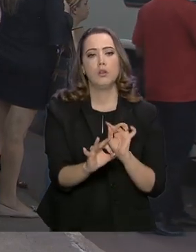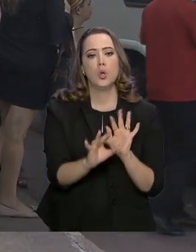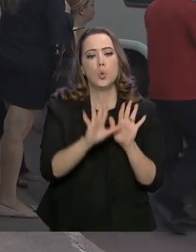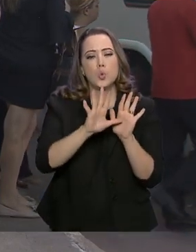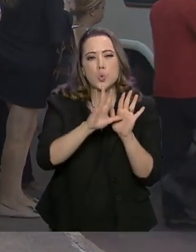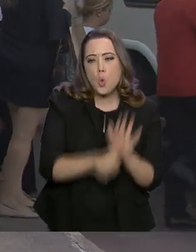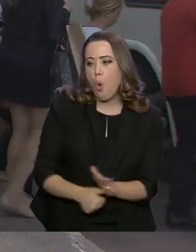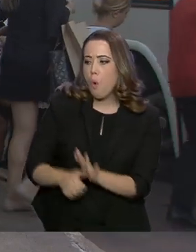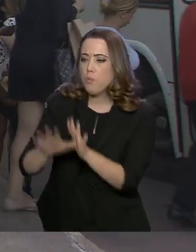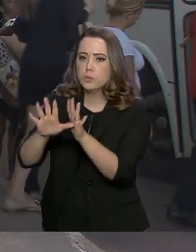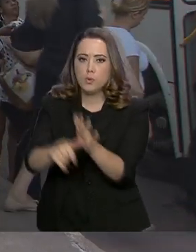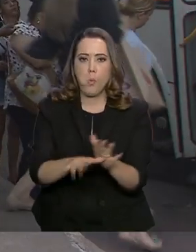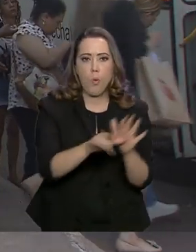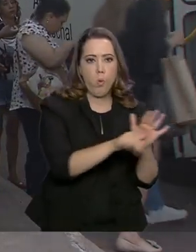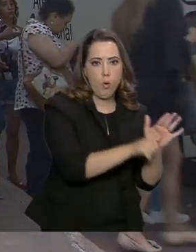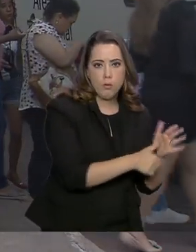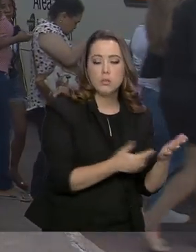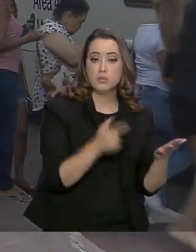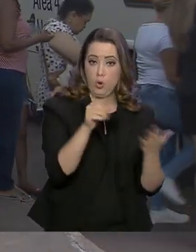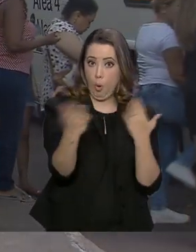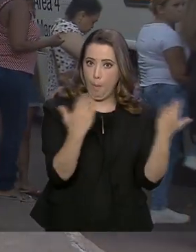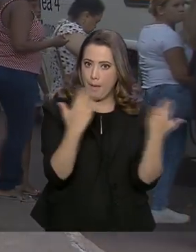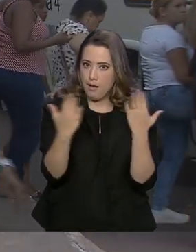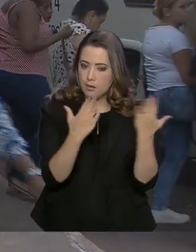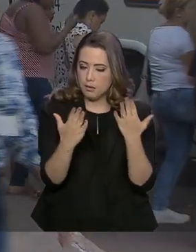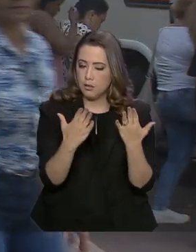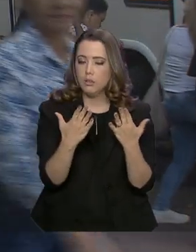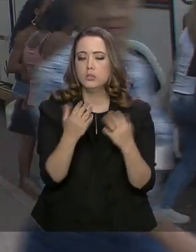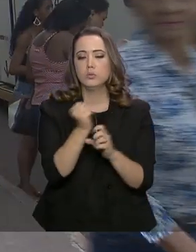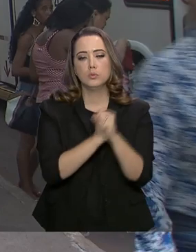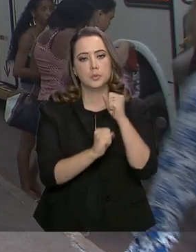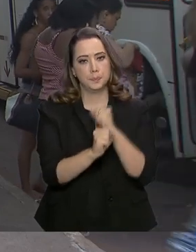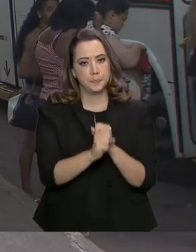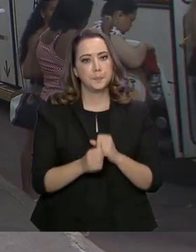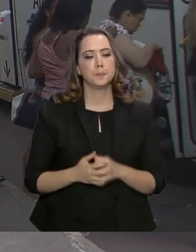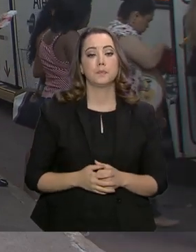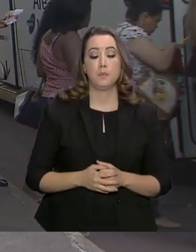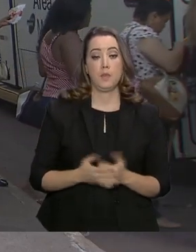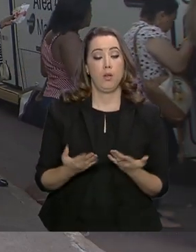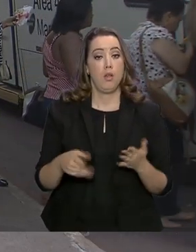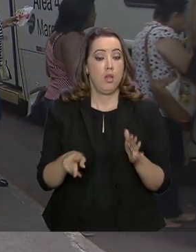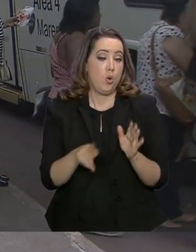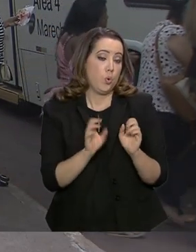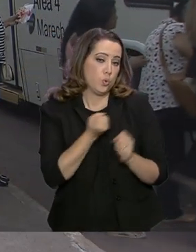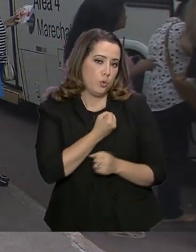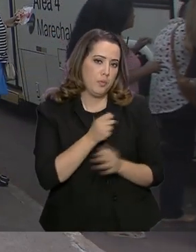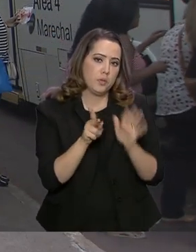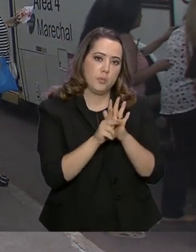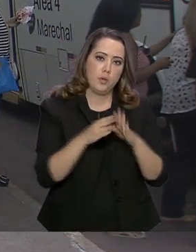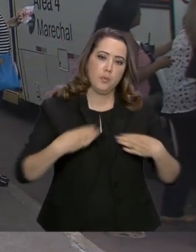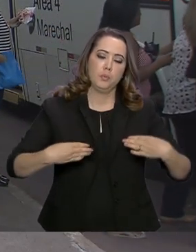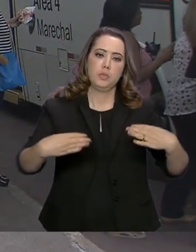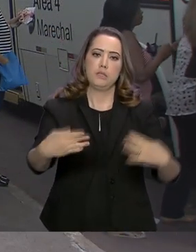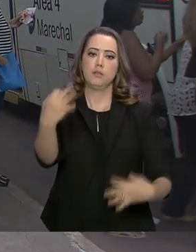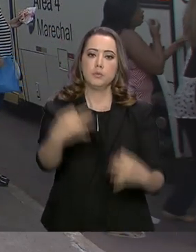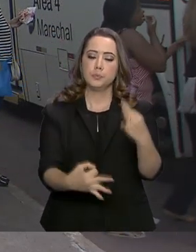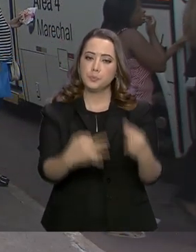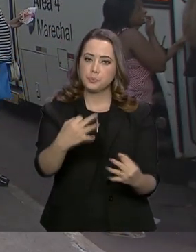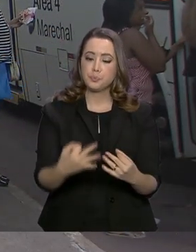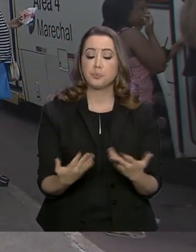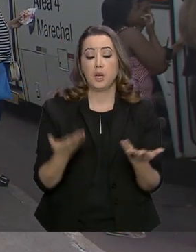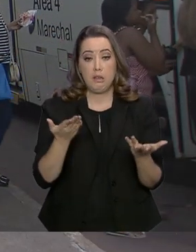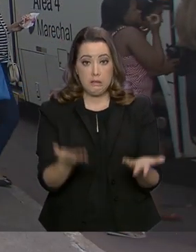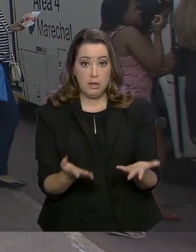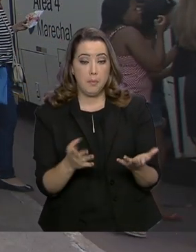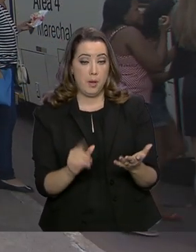roubos em setembro, em comparação com 2018, segundo o Ministério da Justiça e Segurança Pública. Além